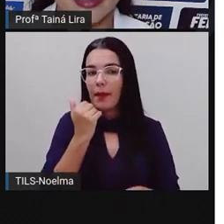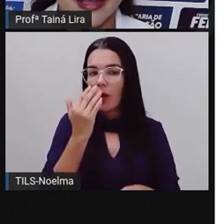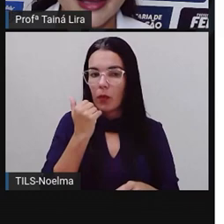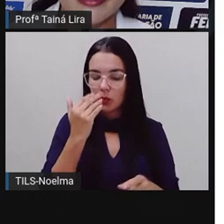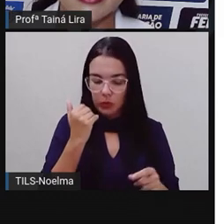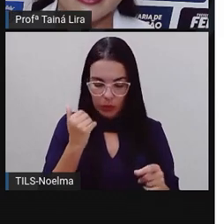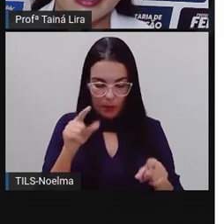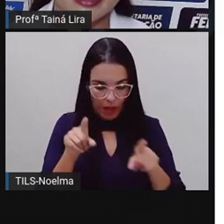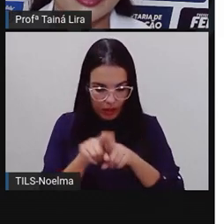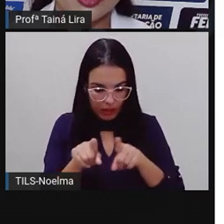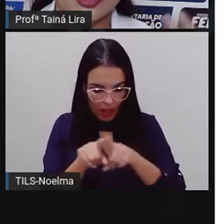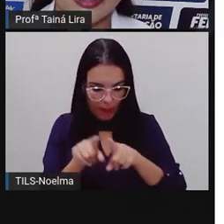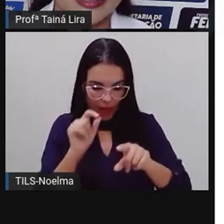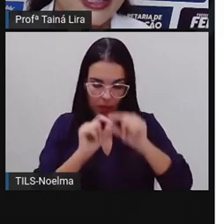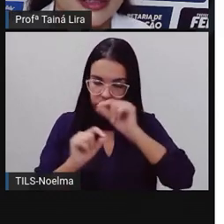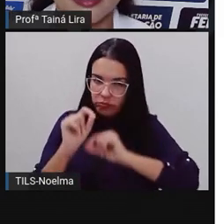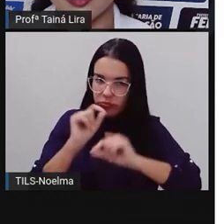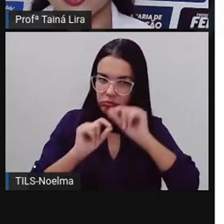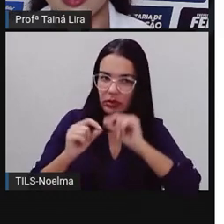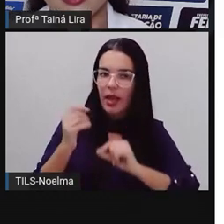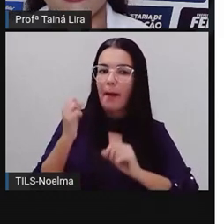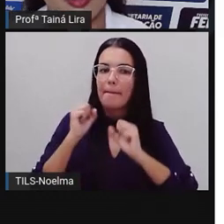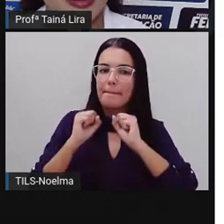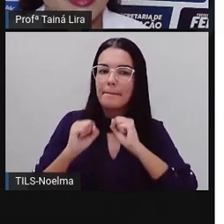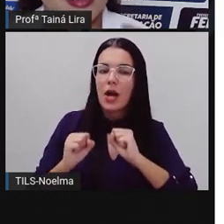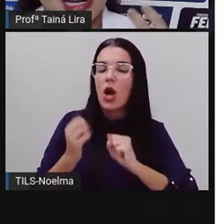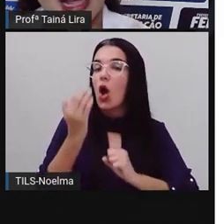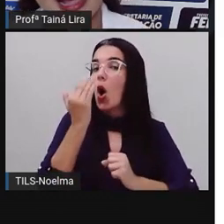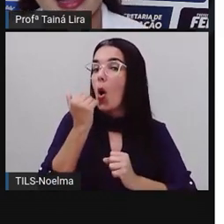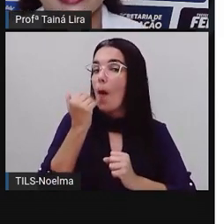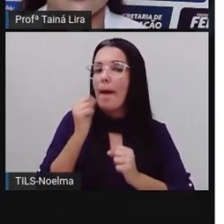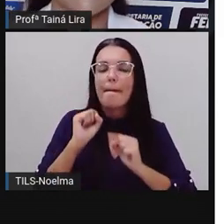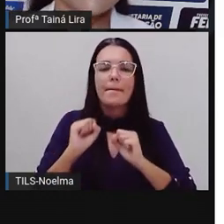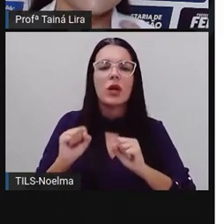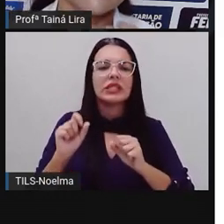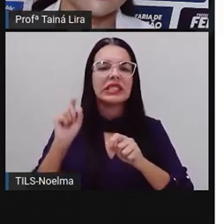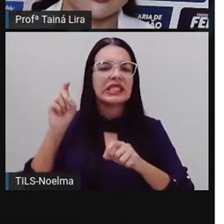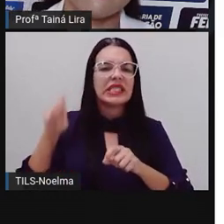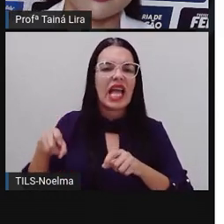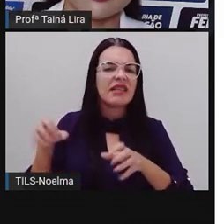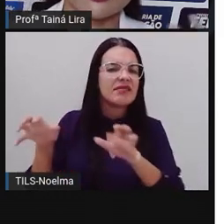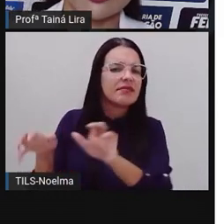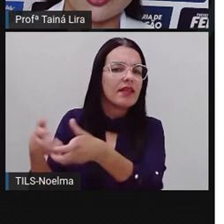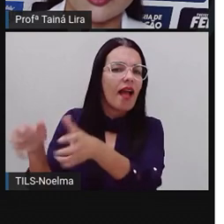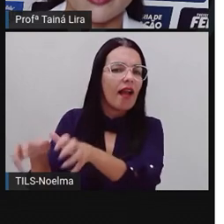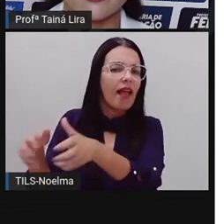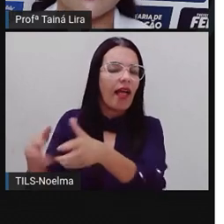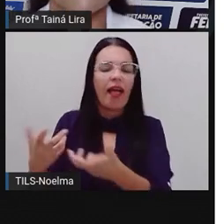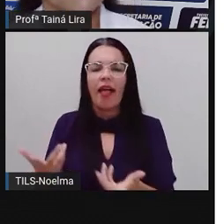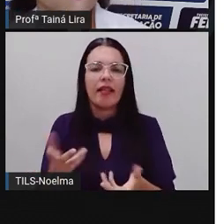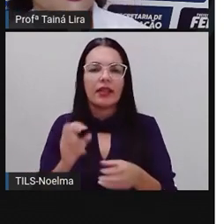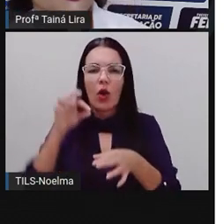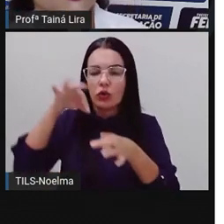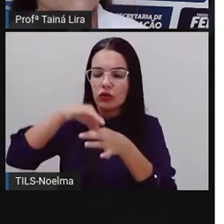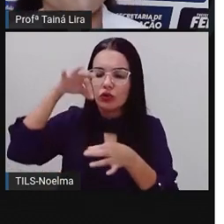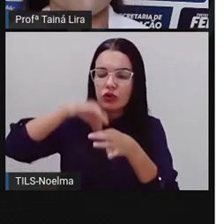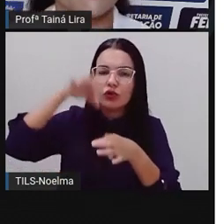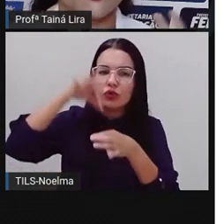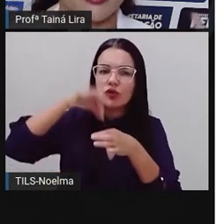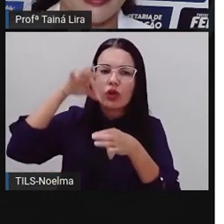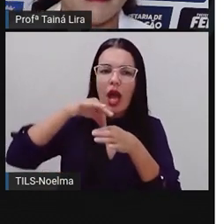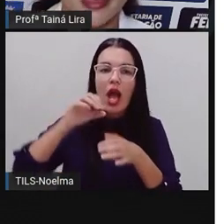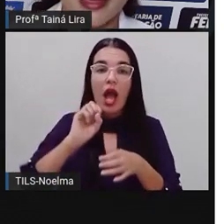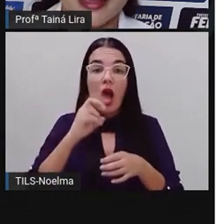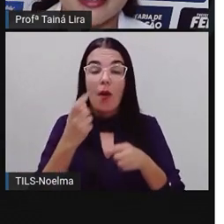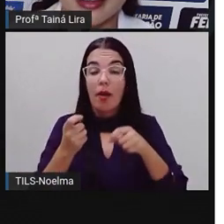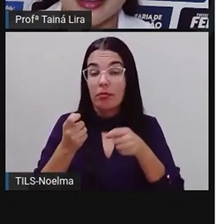aí, né, ingerir, seja aí em forma de salada, seja aí fazendo um chá, um xarope, uma